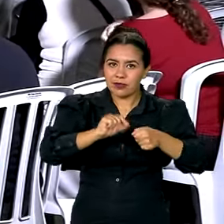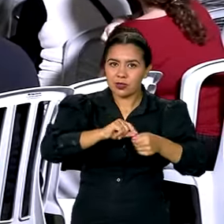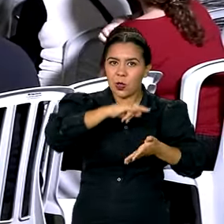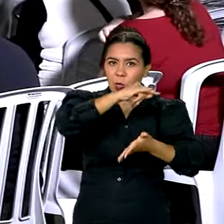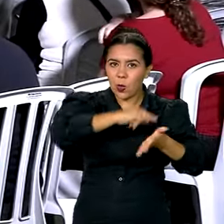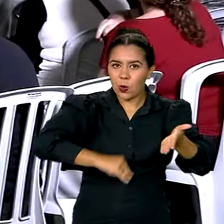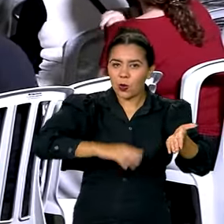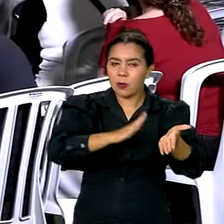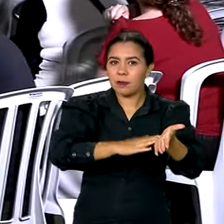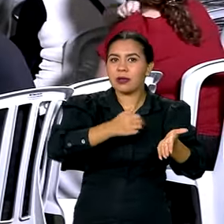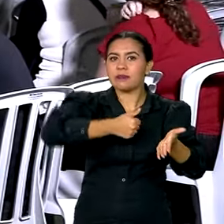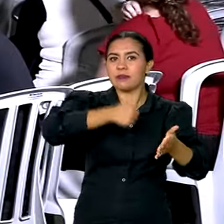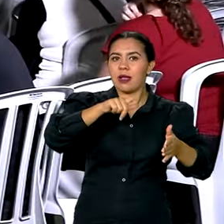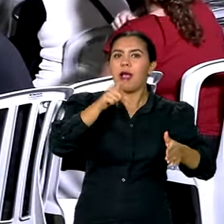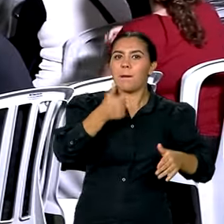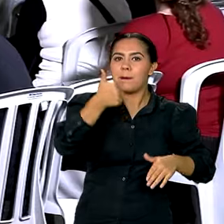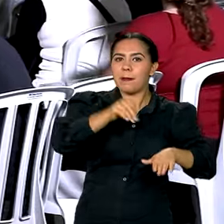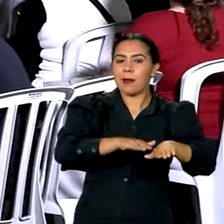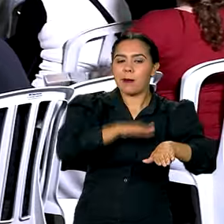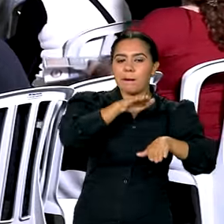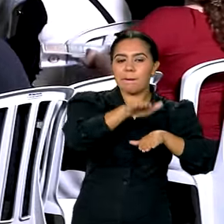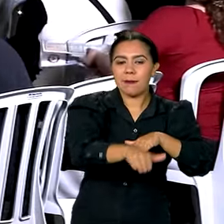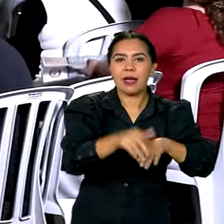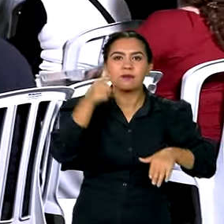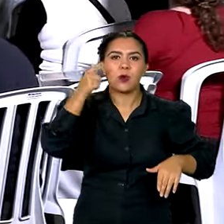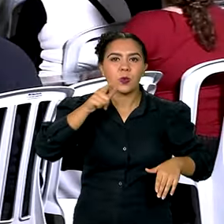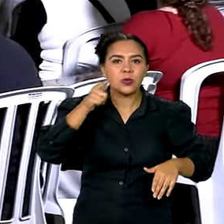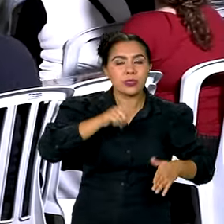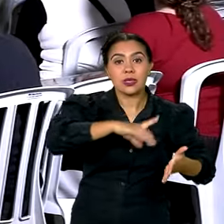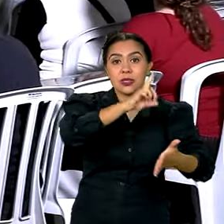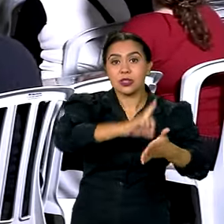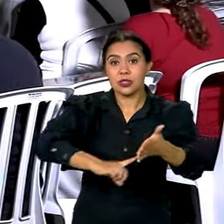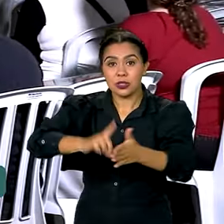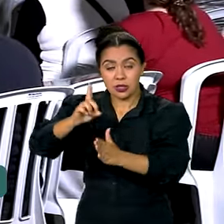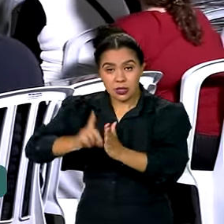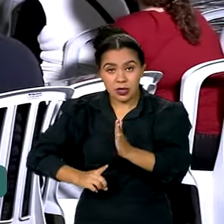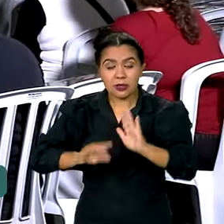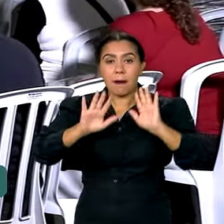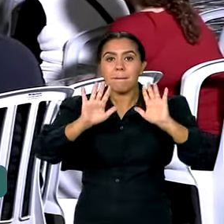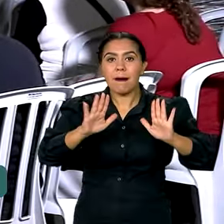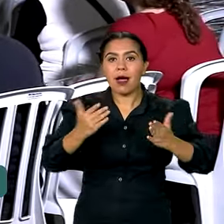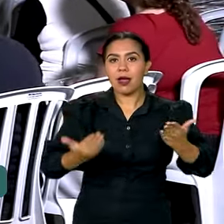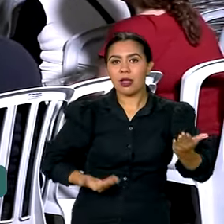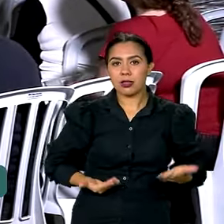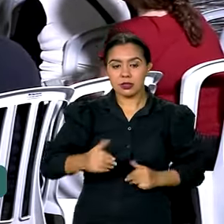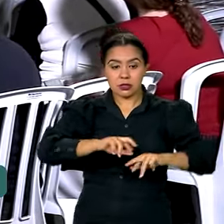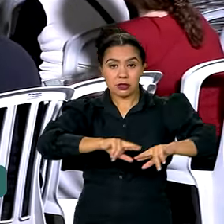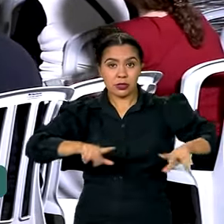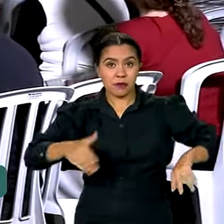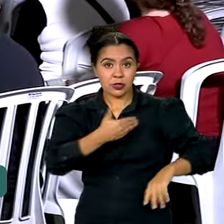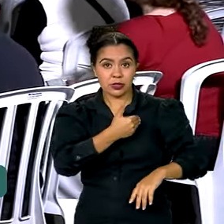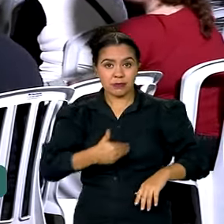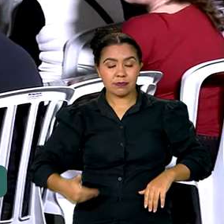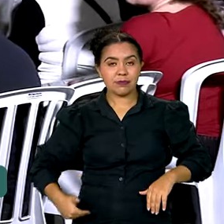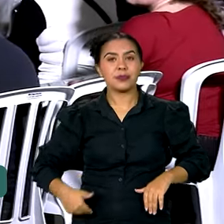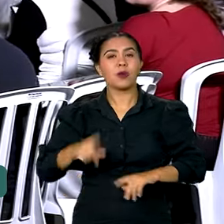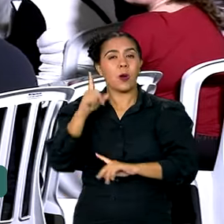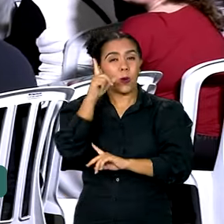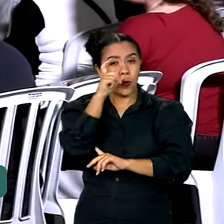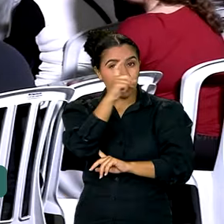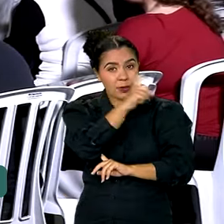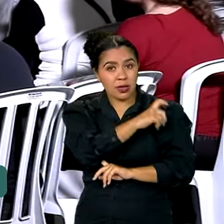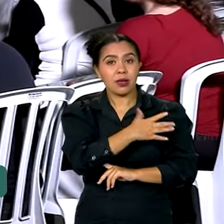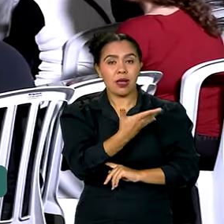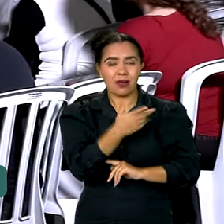passo para ter acesso a direitos. Mas ir a cada um dos serviços públicos pode ser bem complicado para quem já